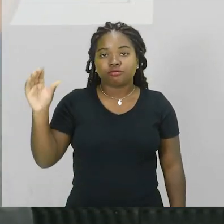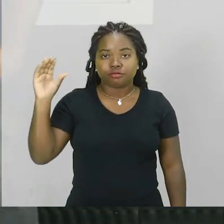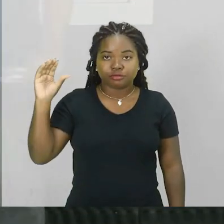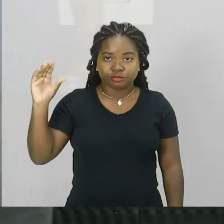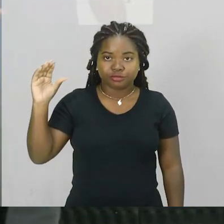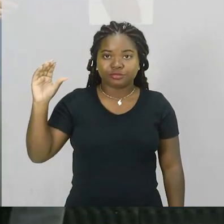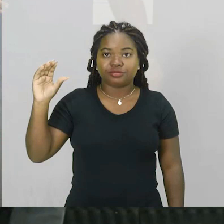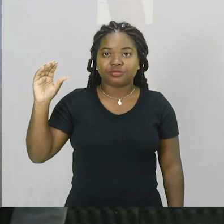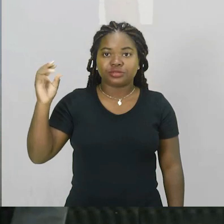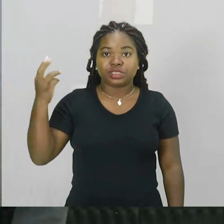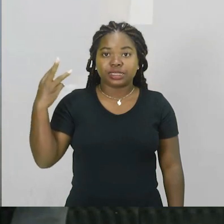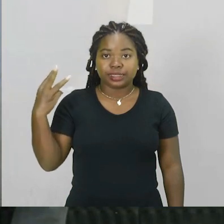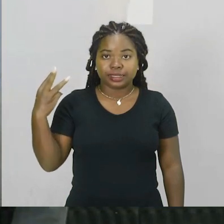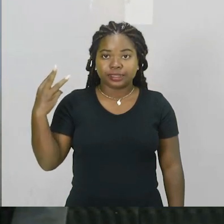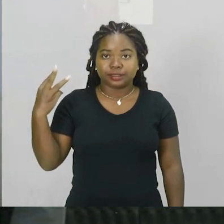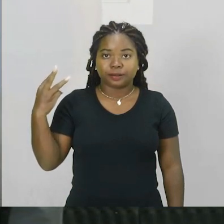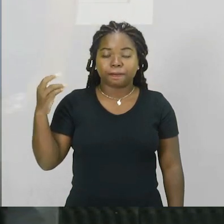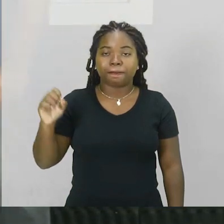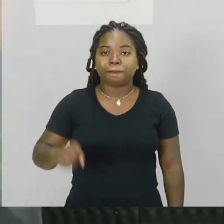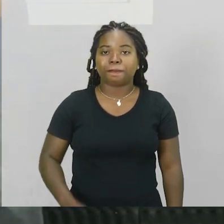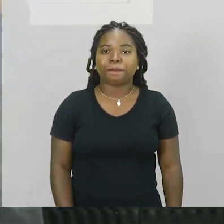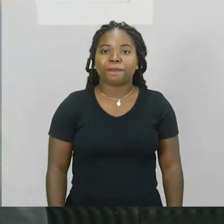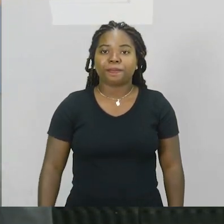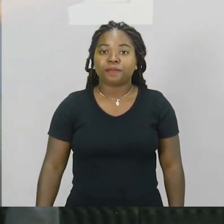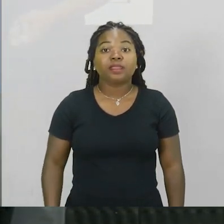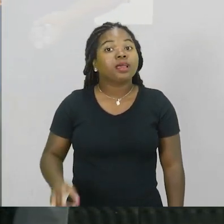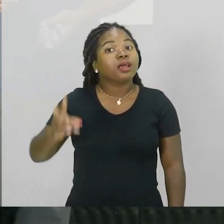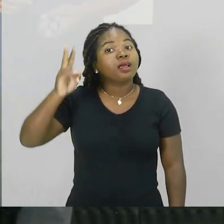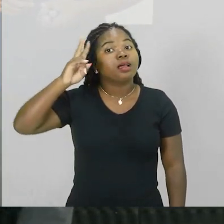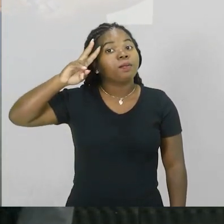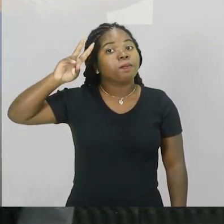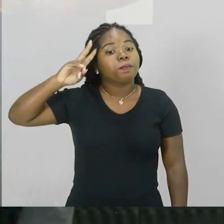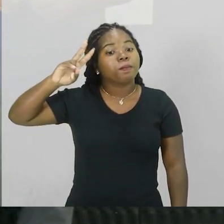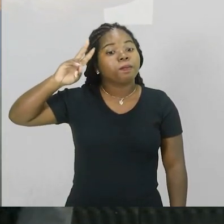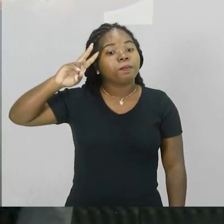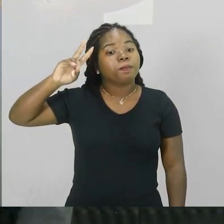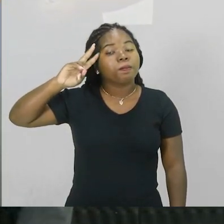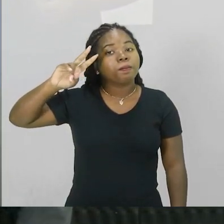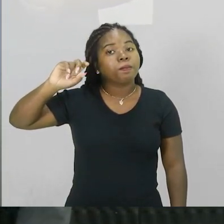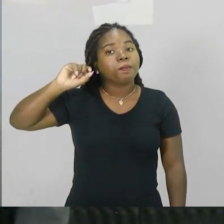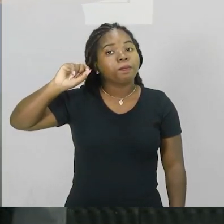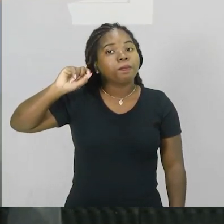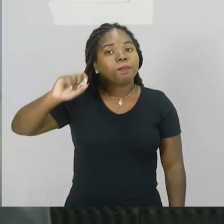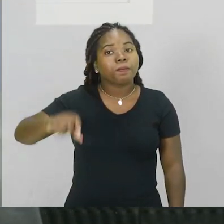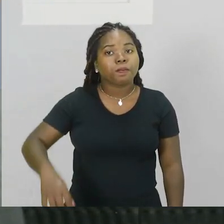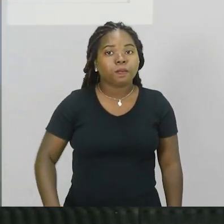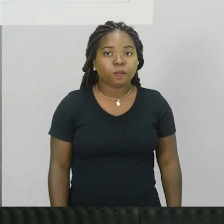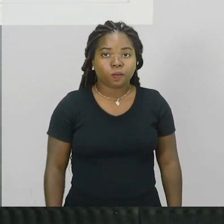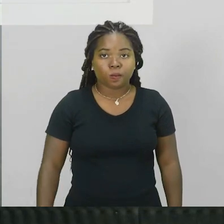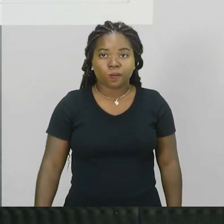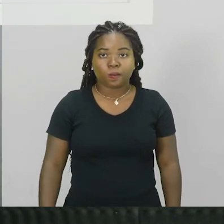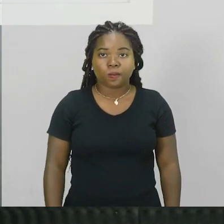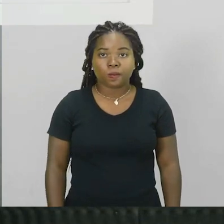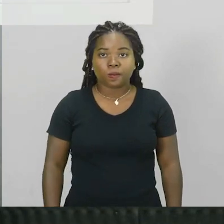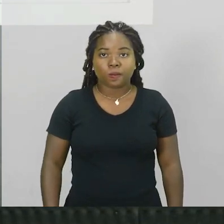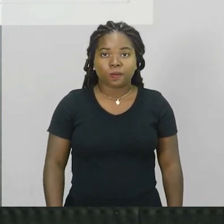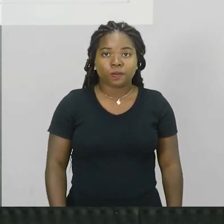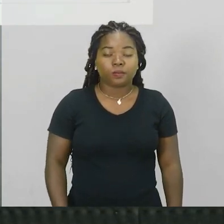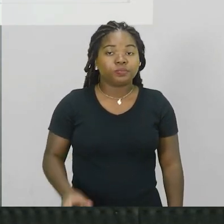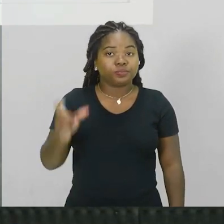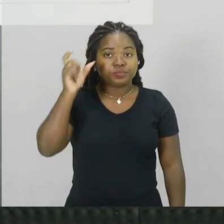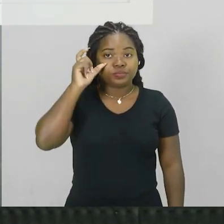ser a amostra 3 né? a resposta letra C lembrando lembrando que uma lente